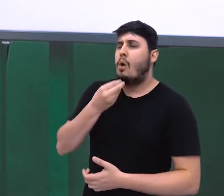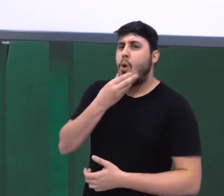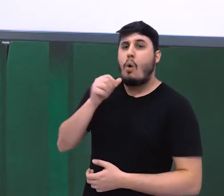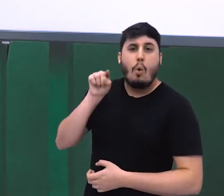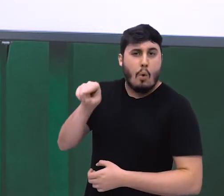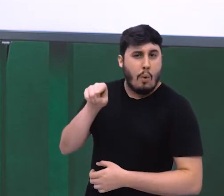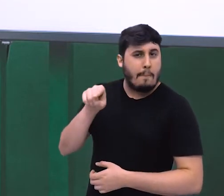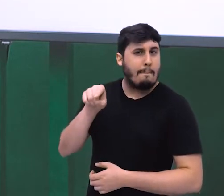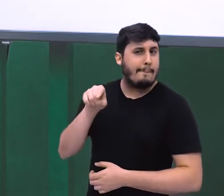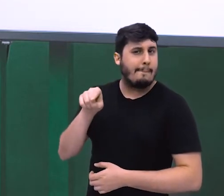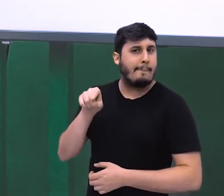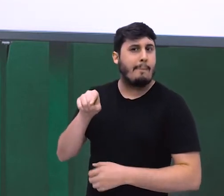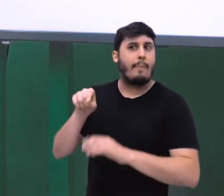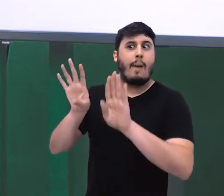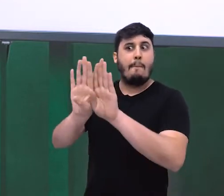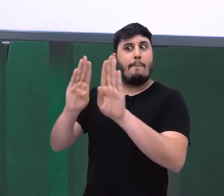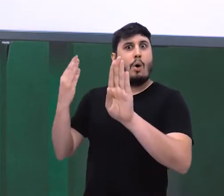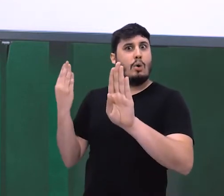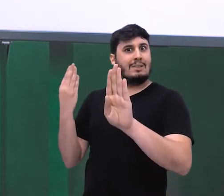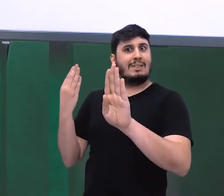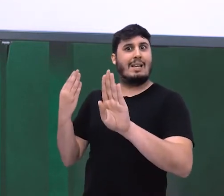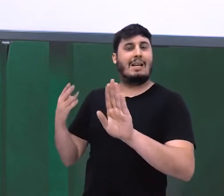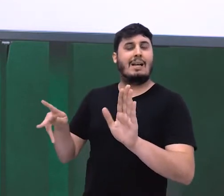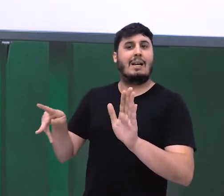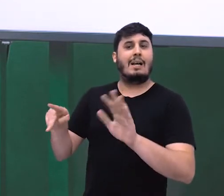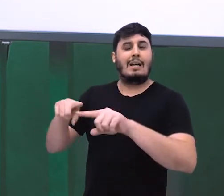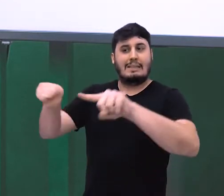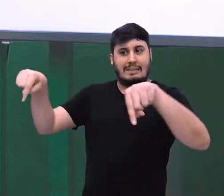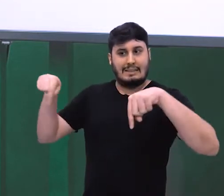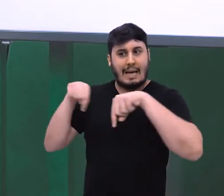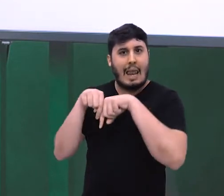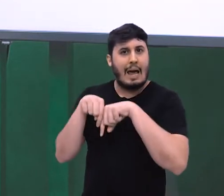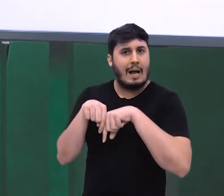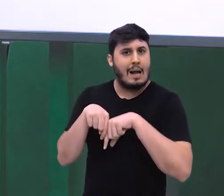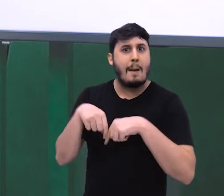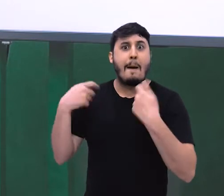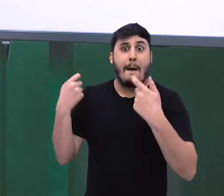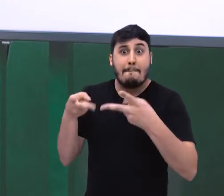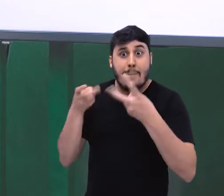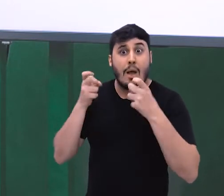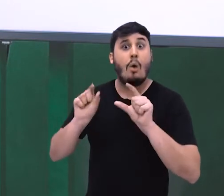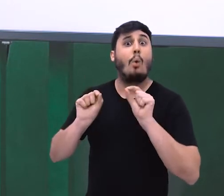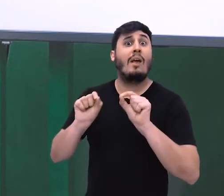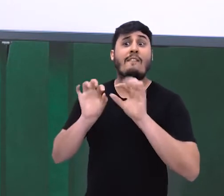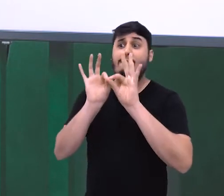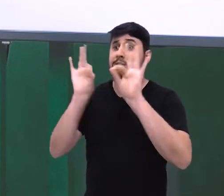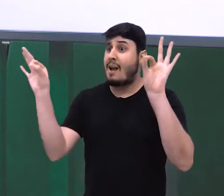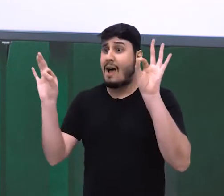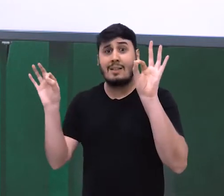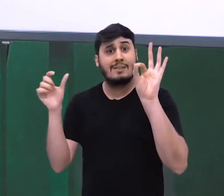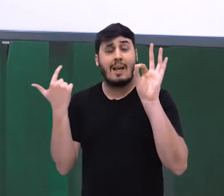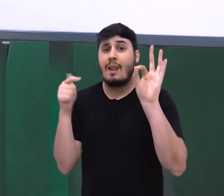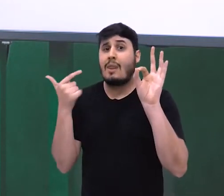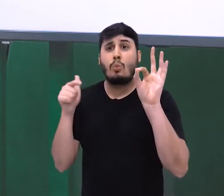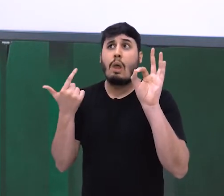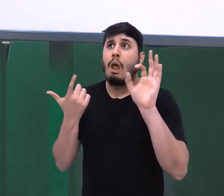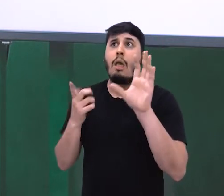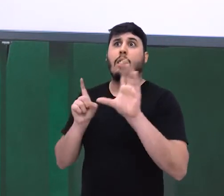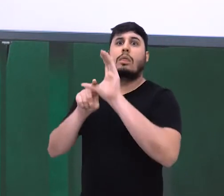Vejam que eu tenho uma oração que não depende da outra, nem do ponto de vista sintático.